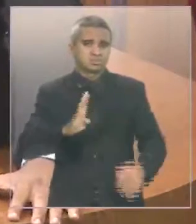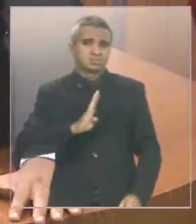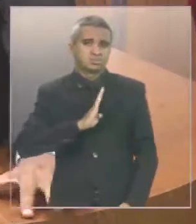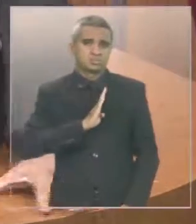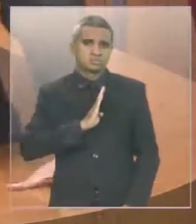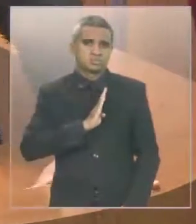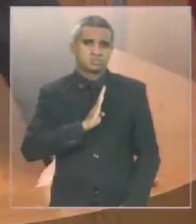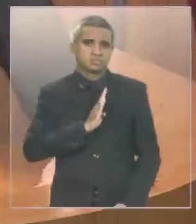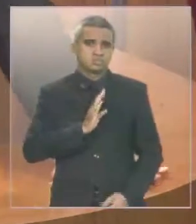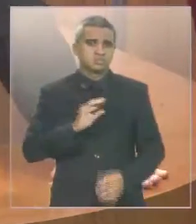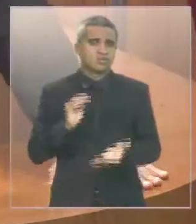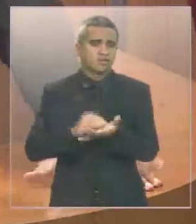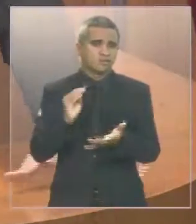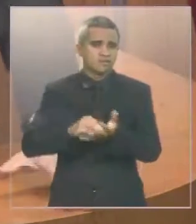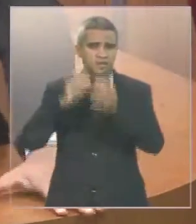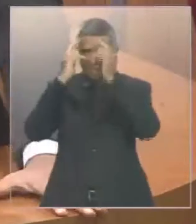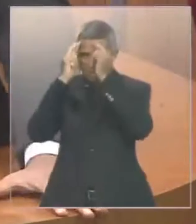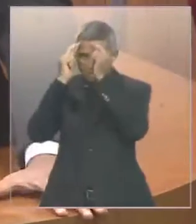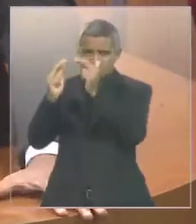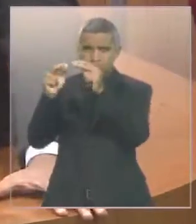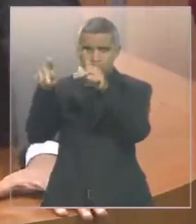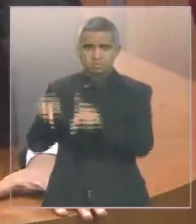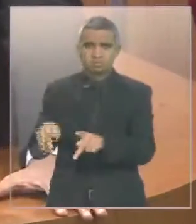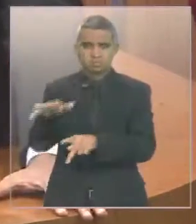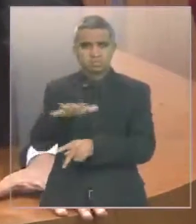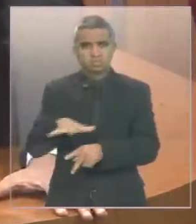desrespeito cruel com a população.